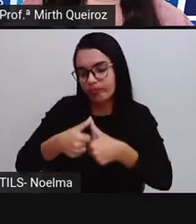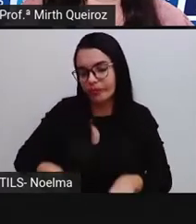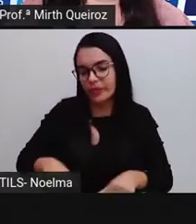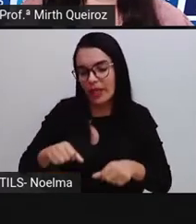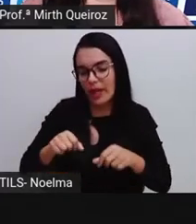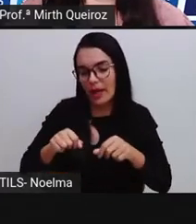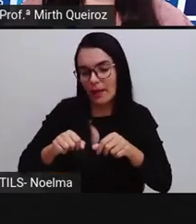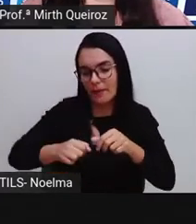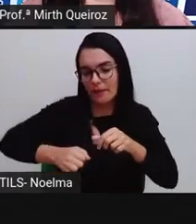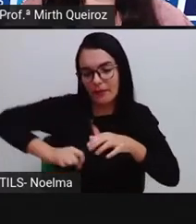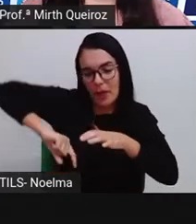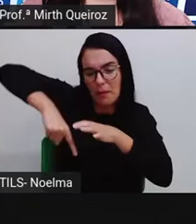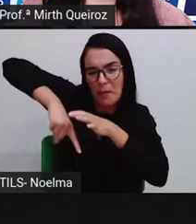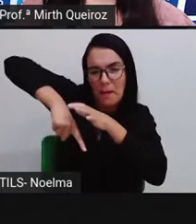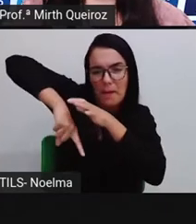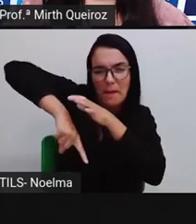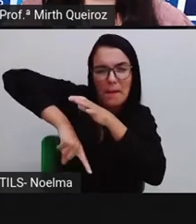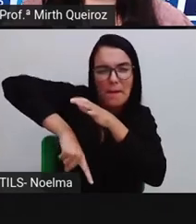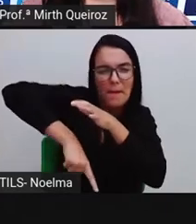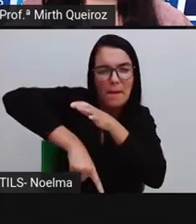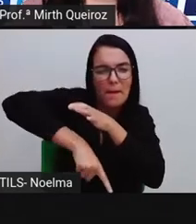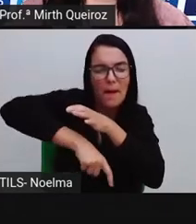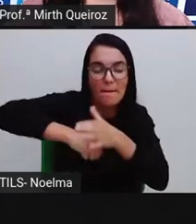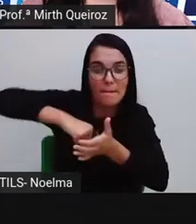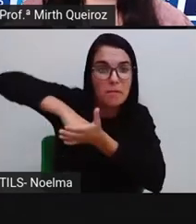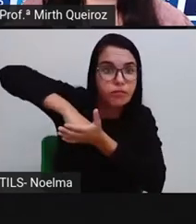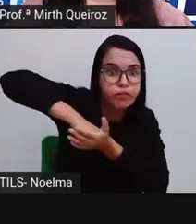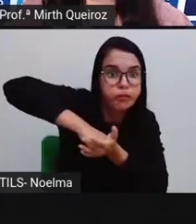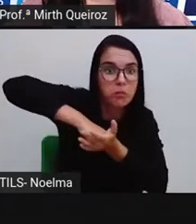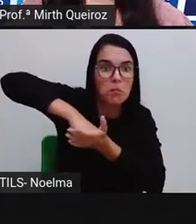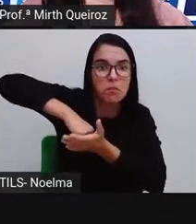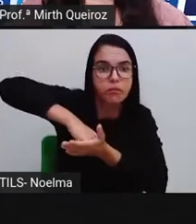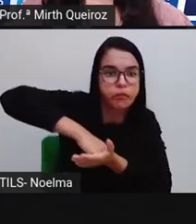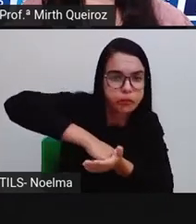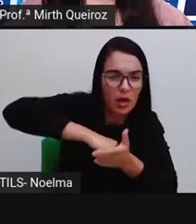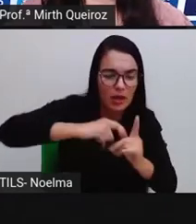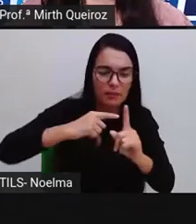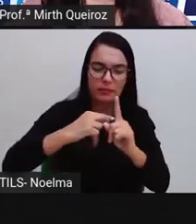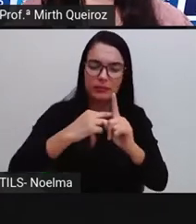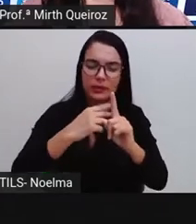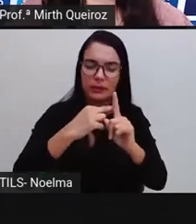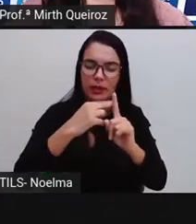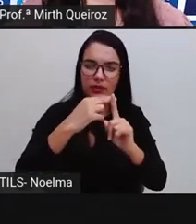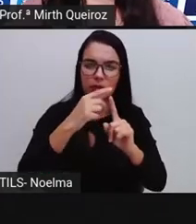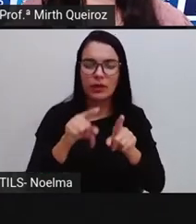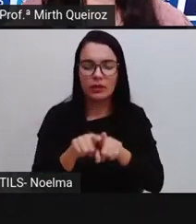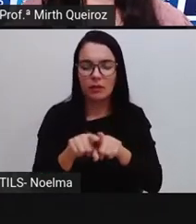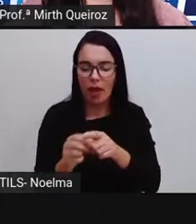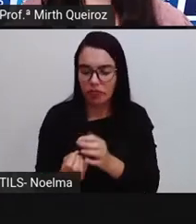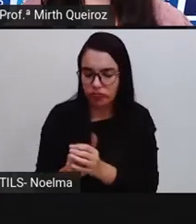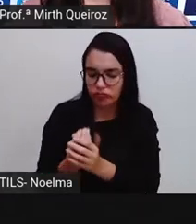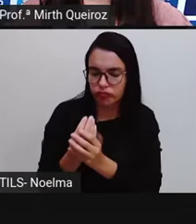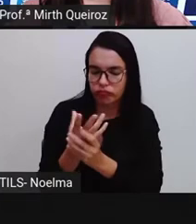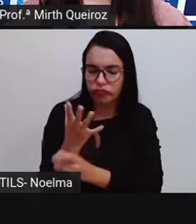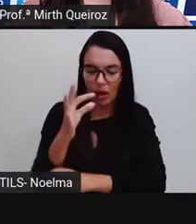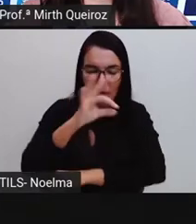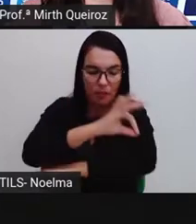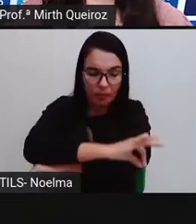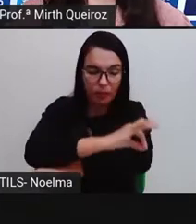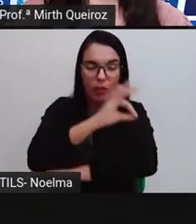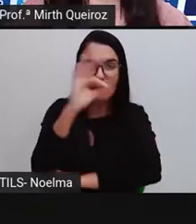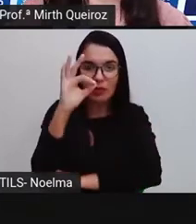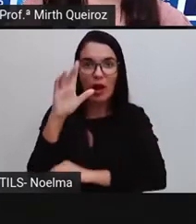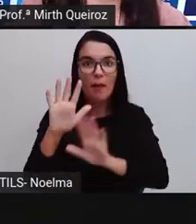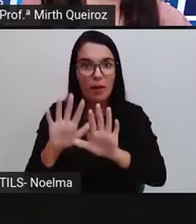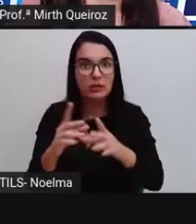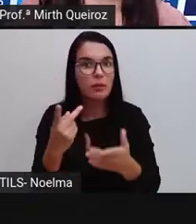em altas profundidades sobre a pressão, temperatura e aí dá origem ao petróleo. Mas, para isso acontecer, leva